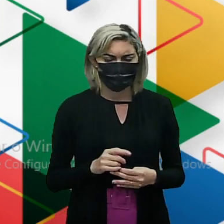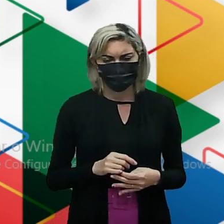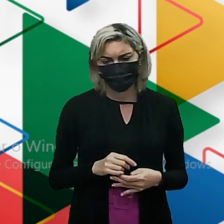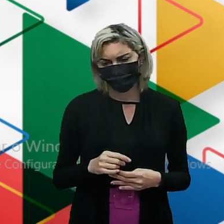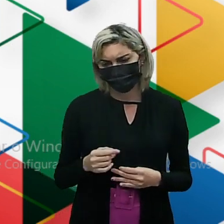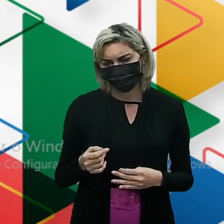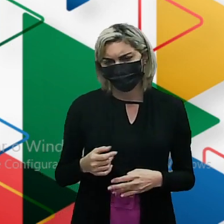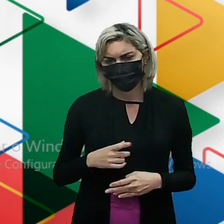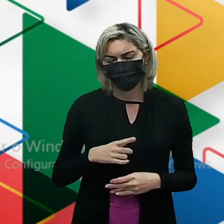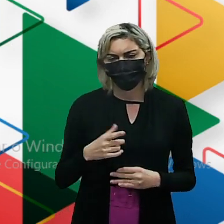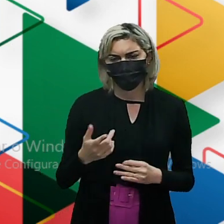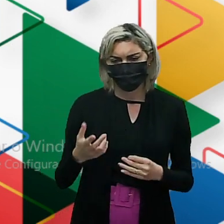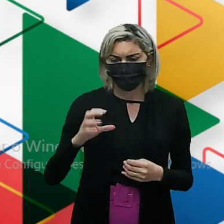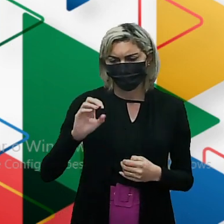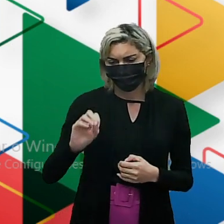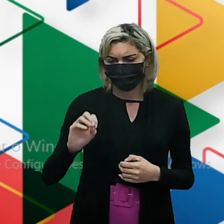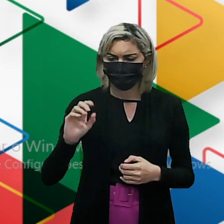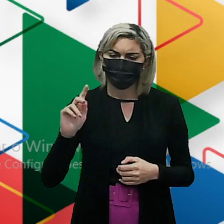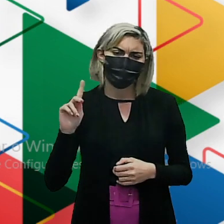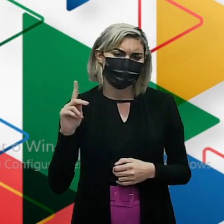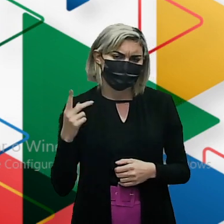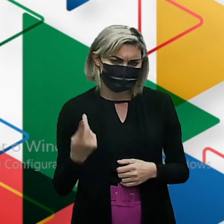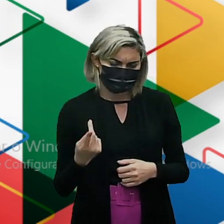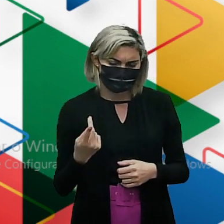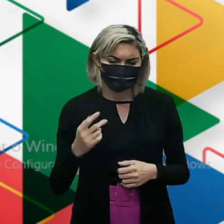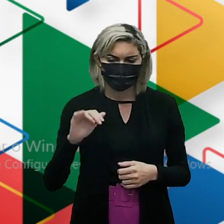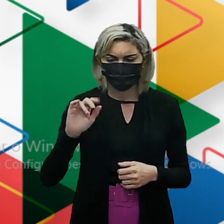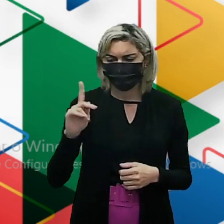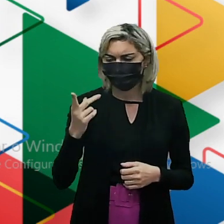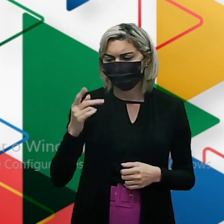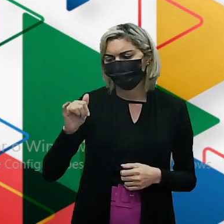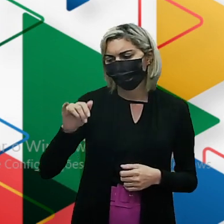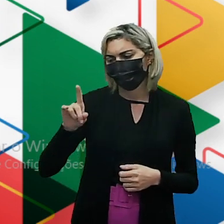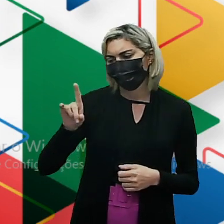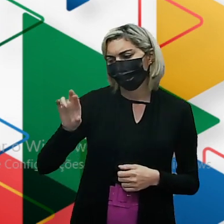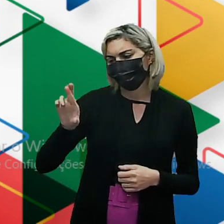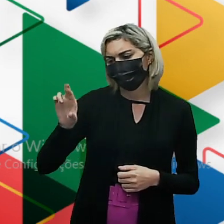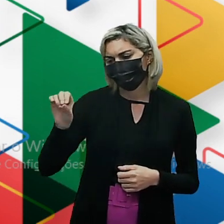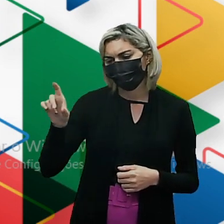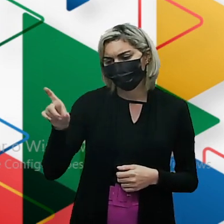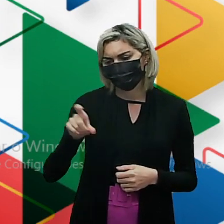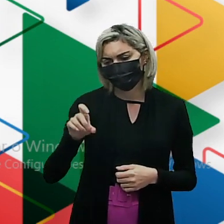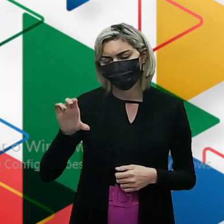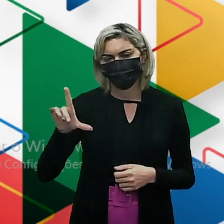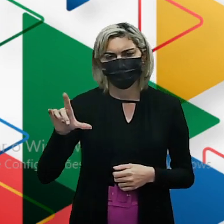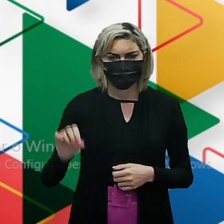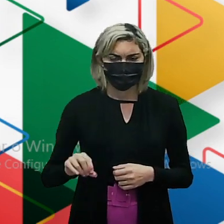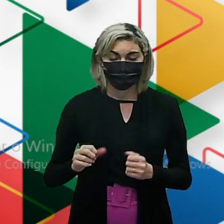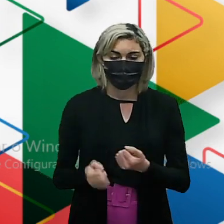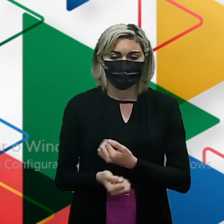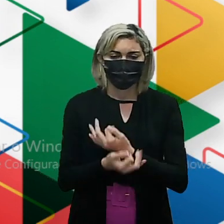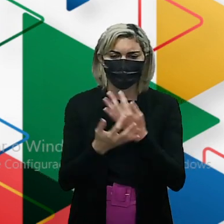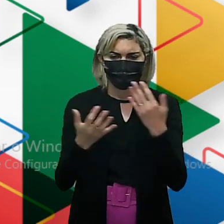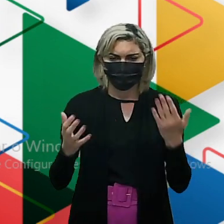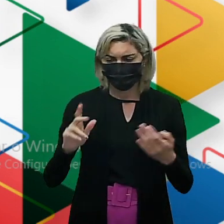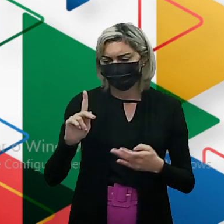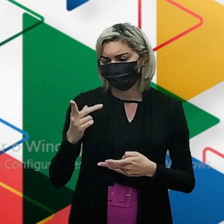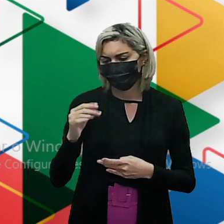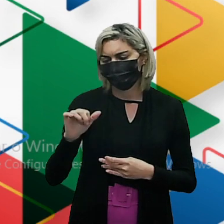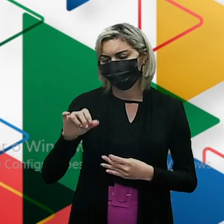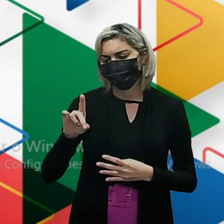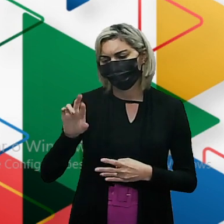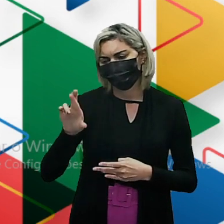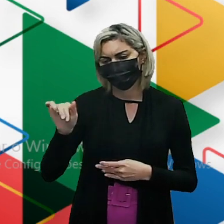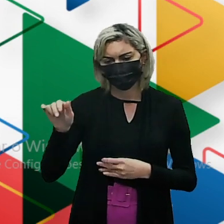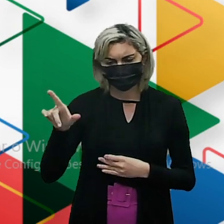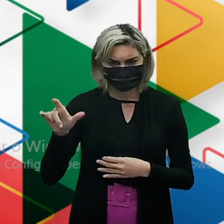O OH É chamado de hidroxila Hidroxila Quando esta hidroxila